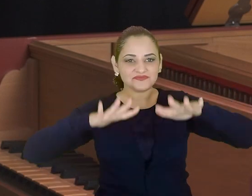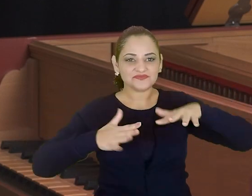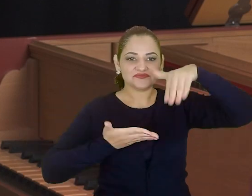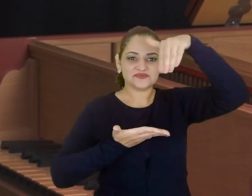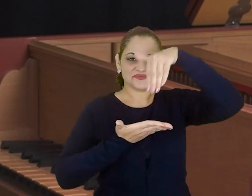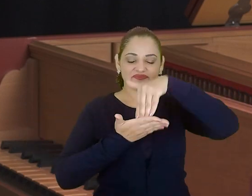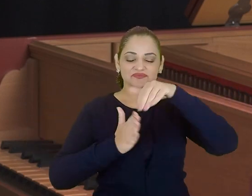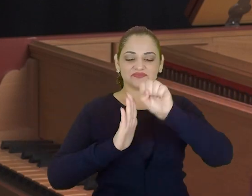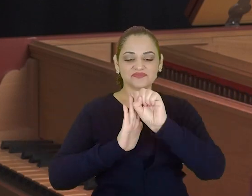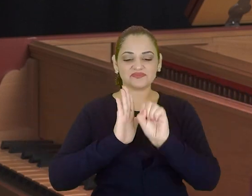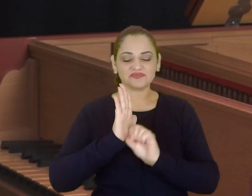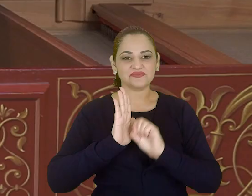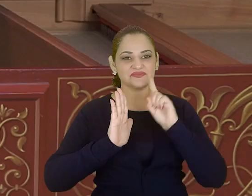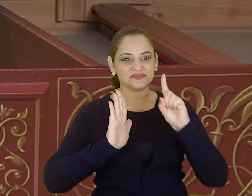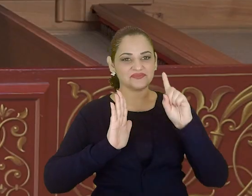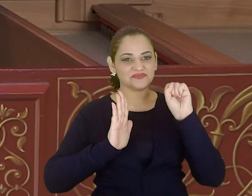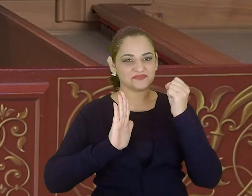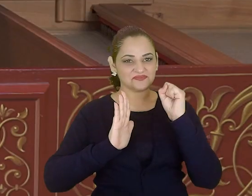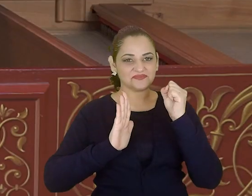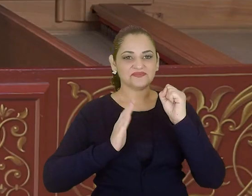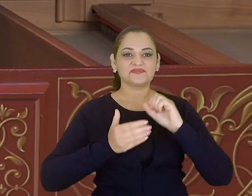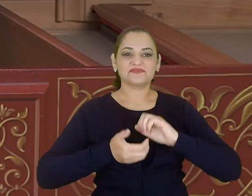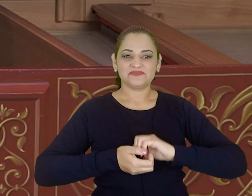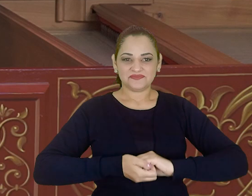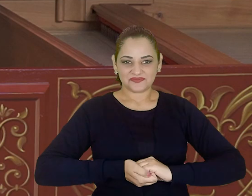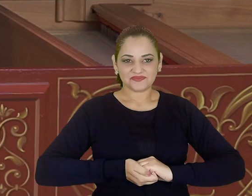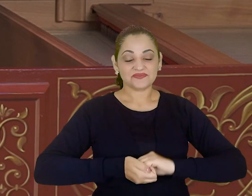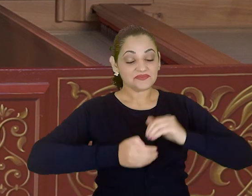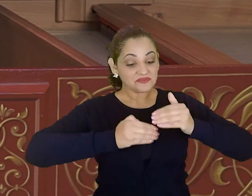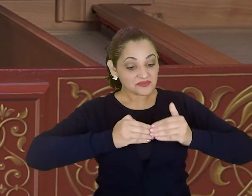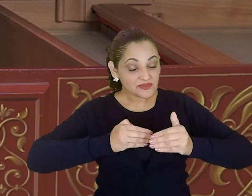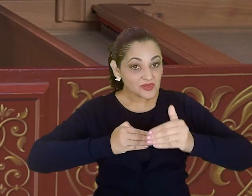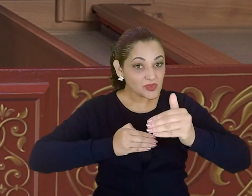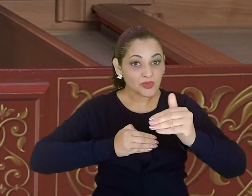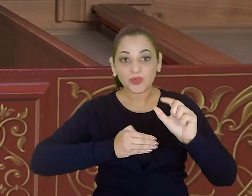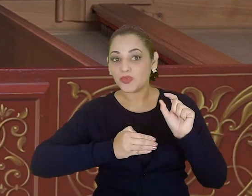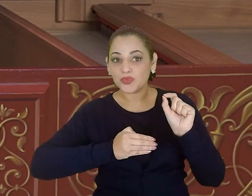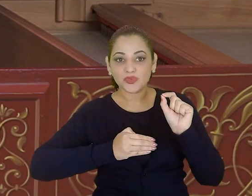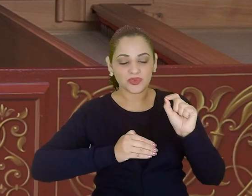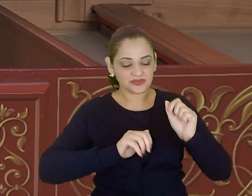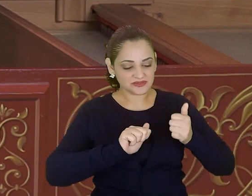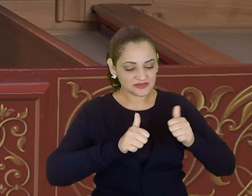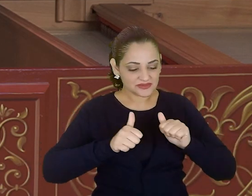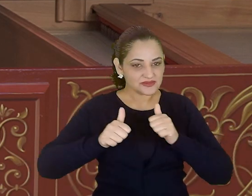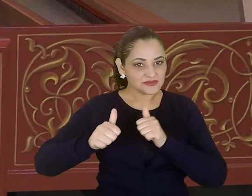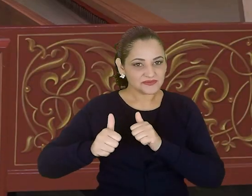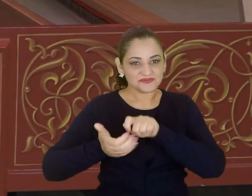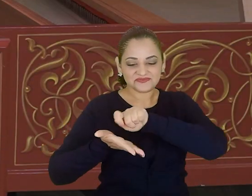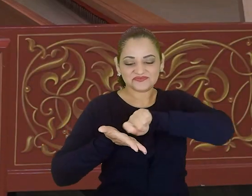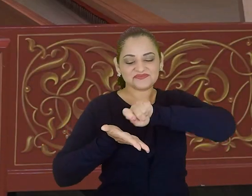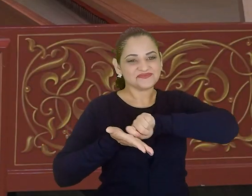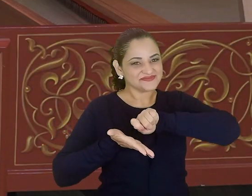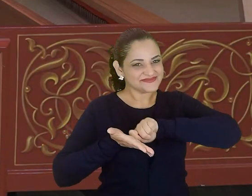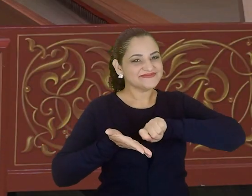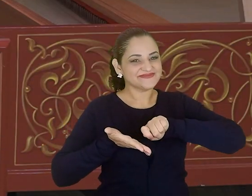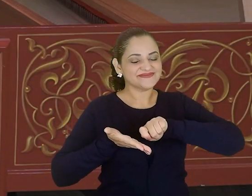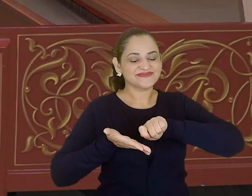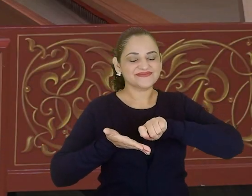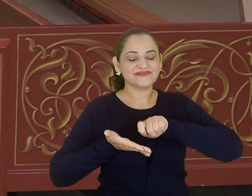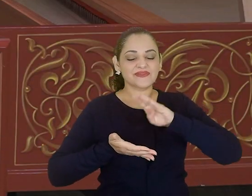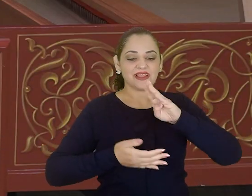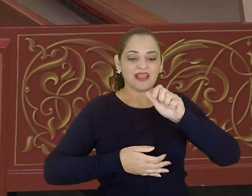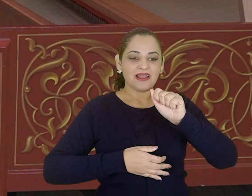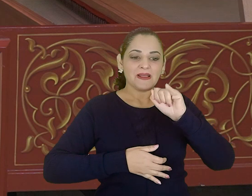final do século XVIII. A partir desse momento, o acompanhamento passou a ser escrito. O baixo contínuo